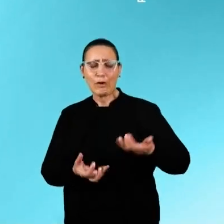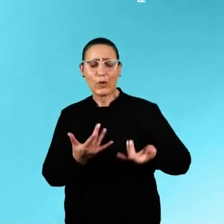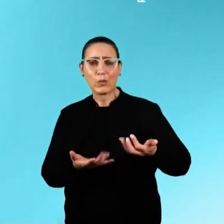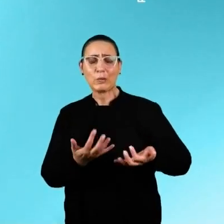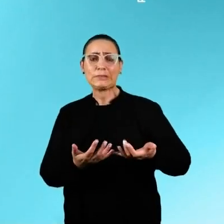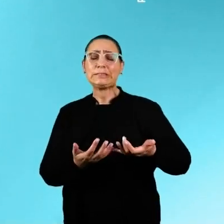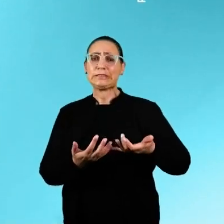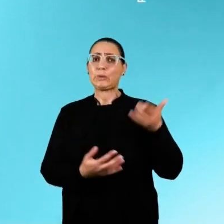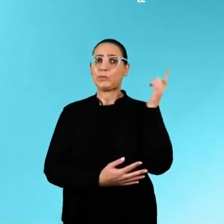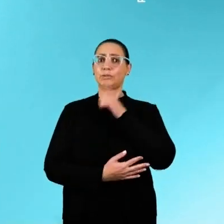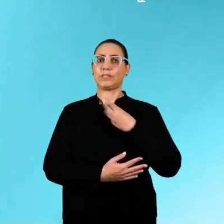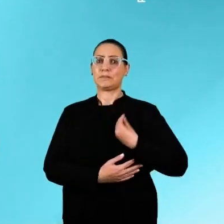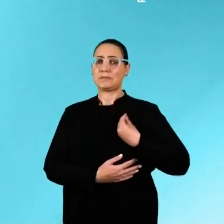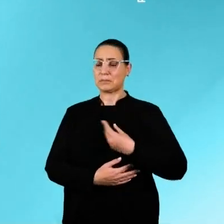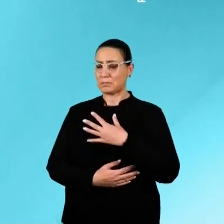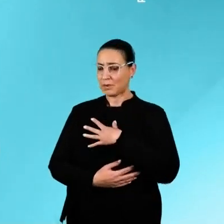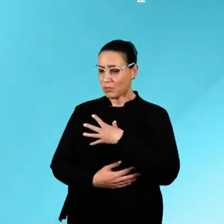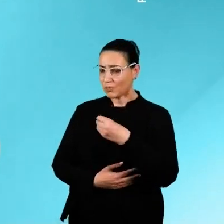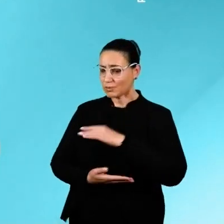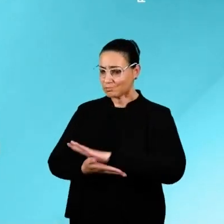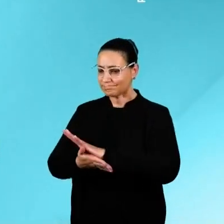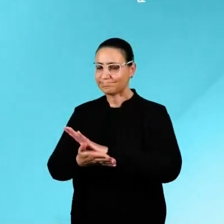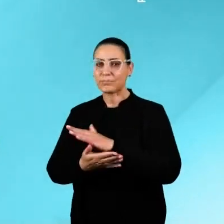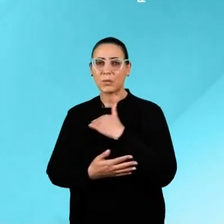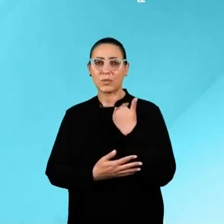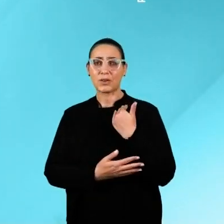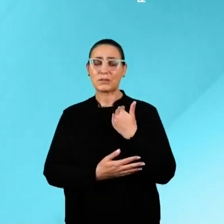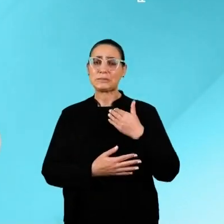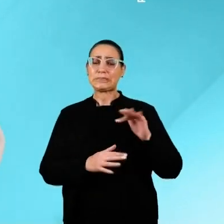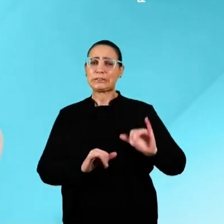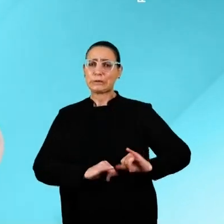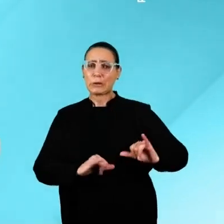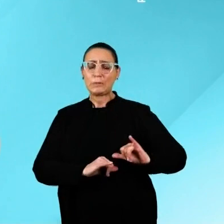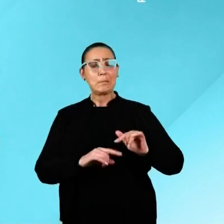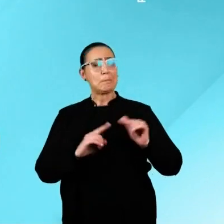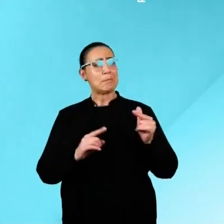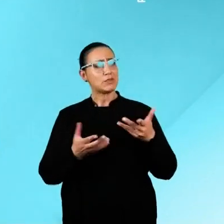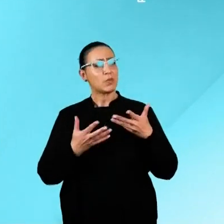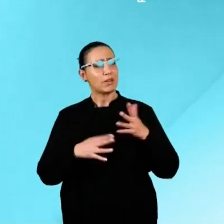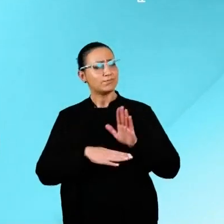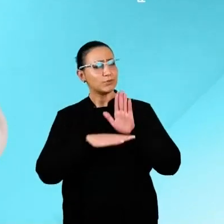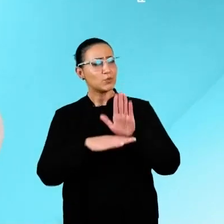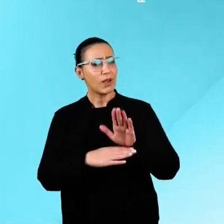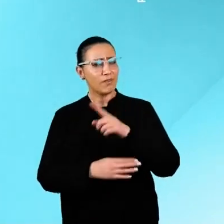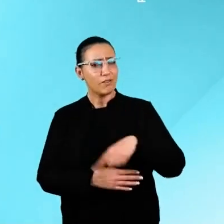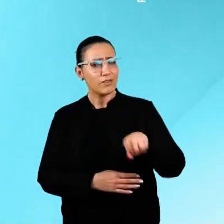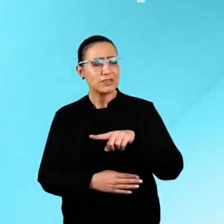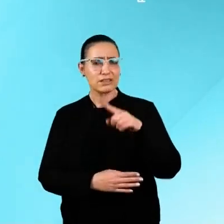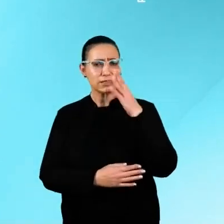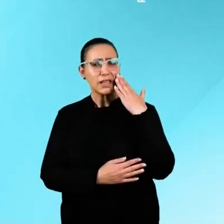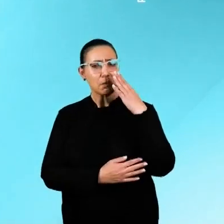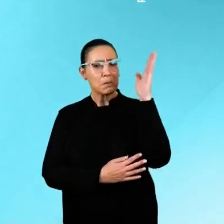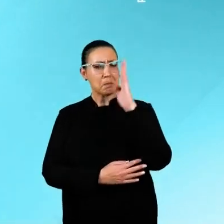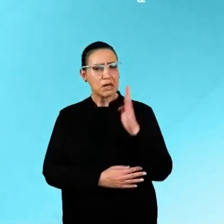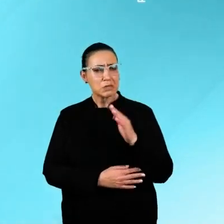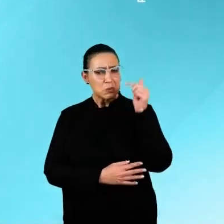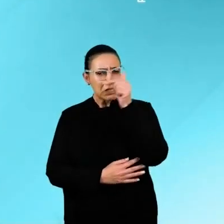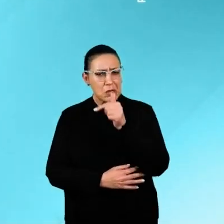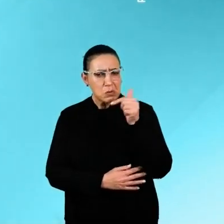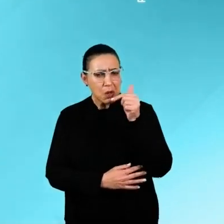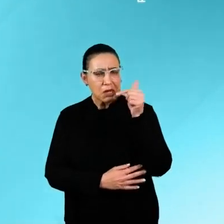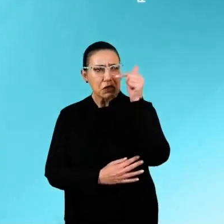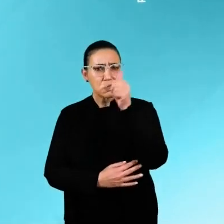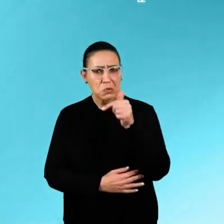jogada do terceiro andar. Sobrevivi, mas meus filhos não. Minha dor nunca vai passar, mas a minha força em te ajudar nunca foi tão grande.